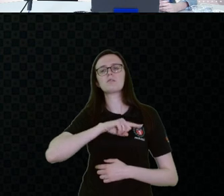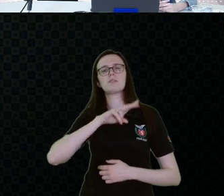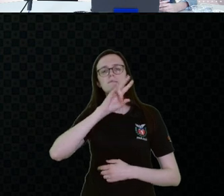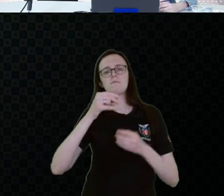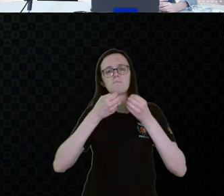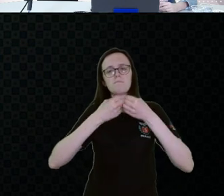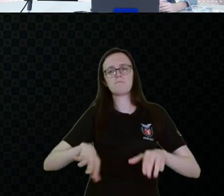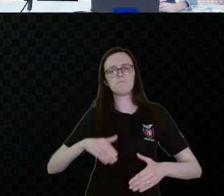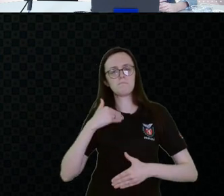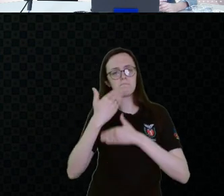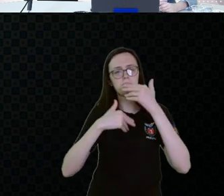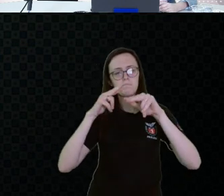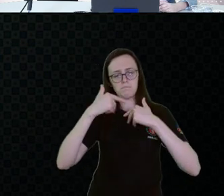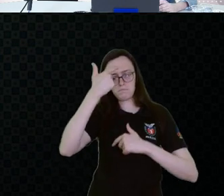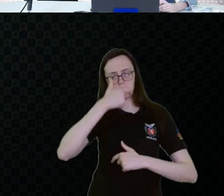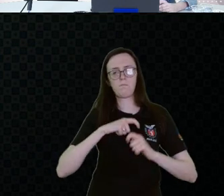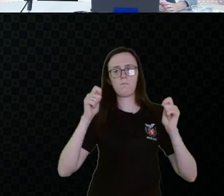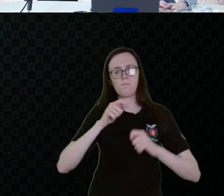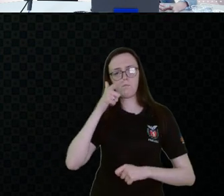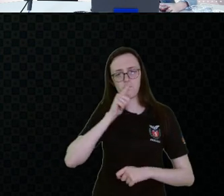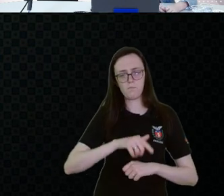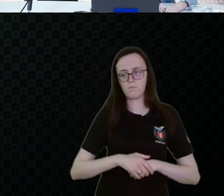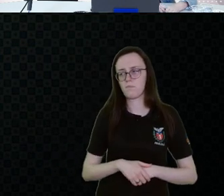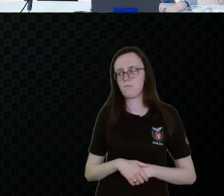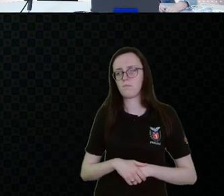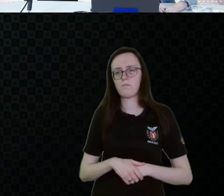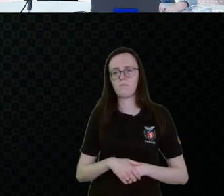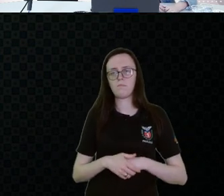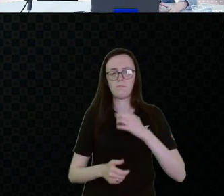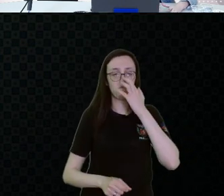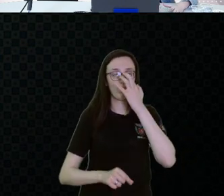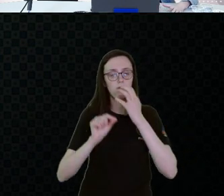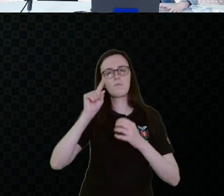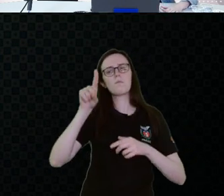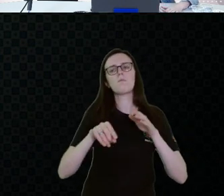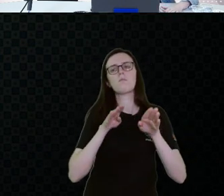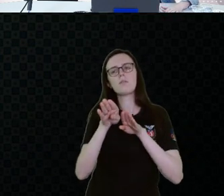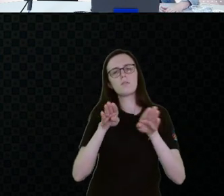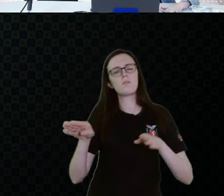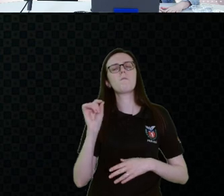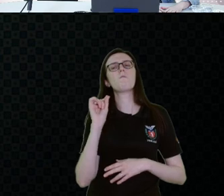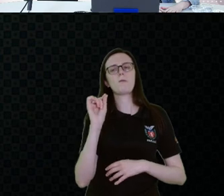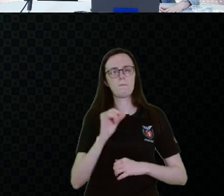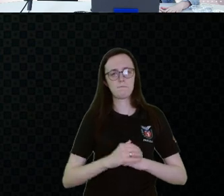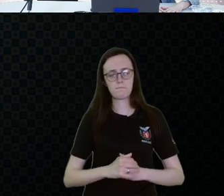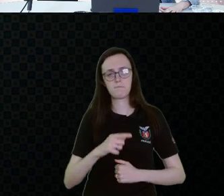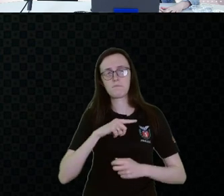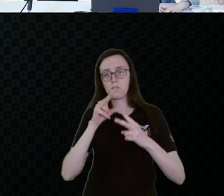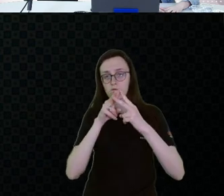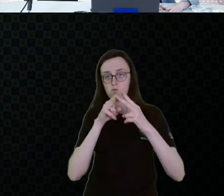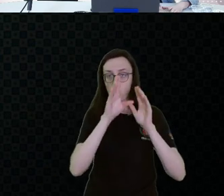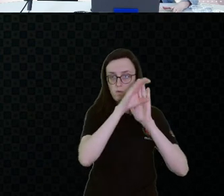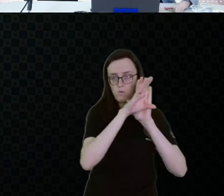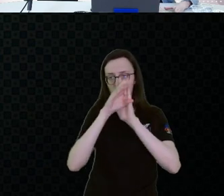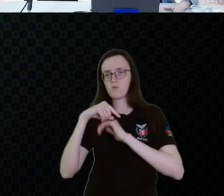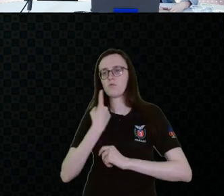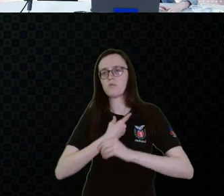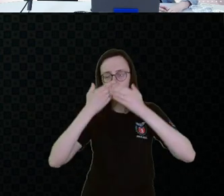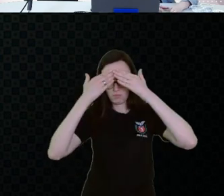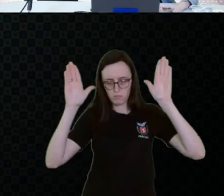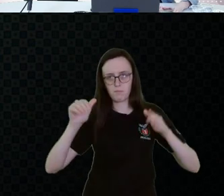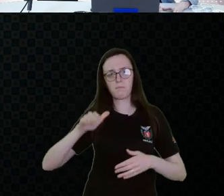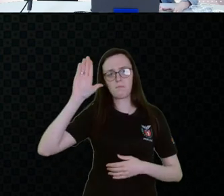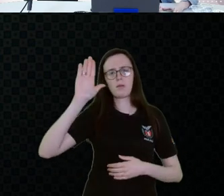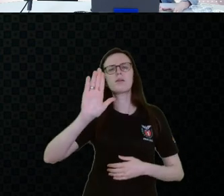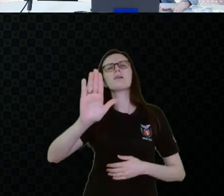comprometido o desempenho ocupacional, né? Então, o é acessibilidade? Eu trouxe aqui dois conceitos pra gente ampliar um pouco. Quando